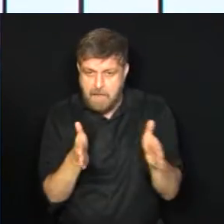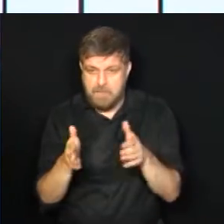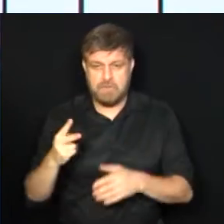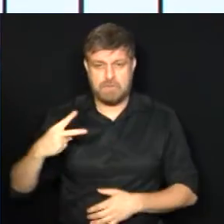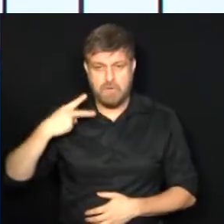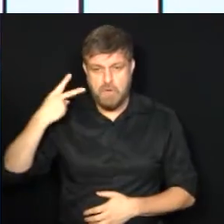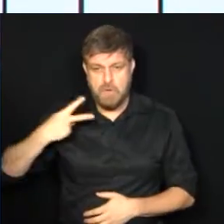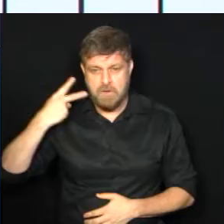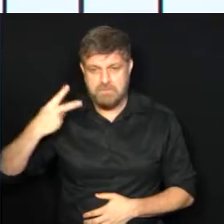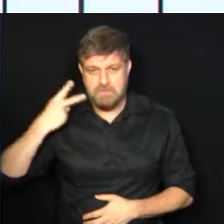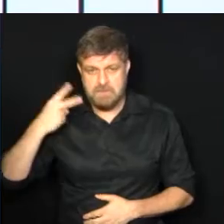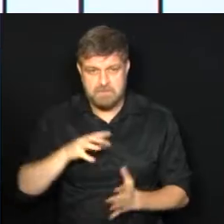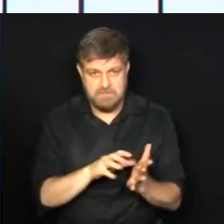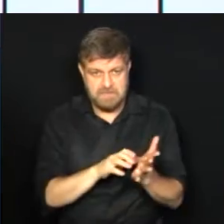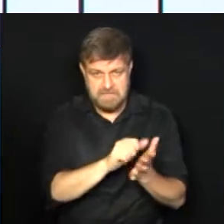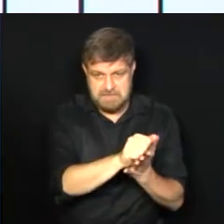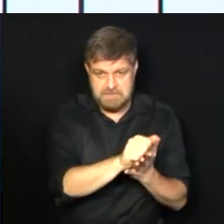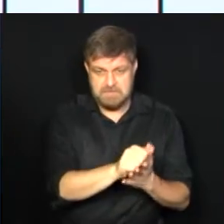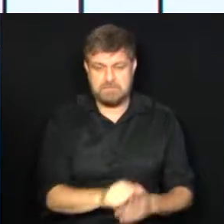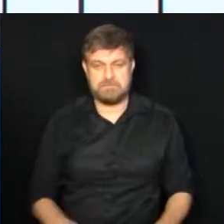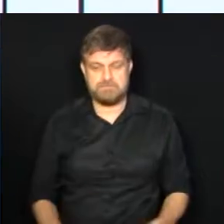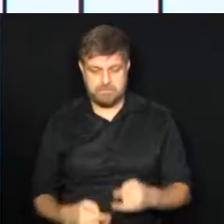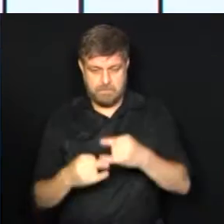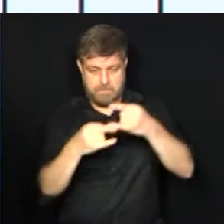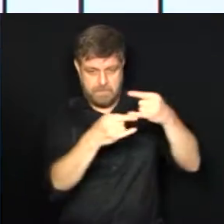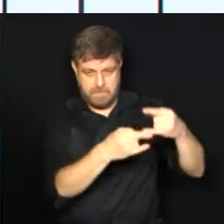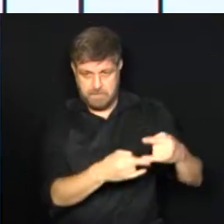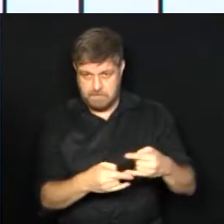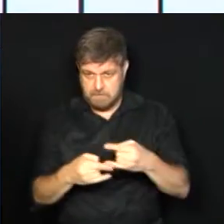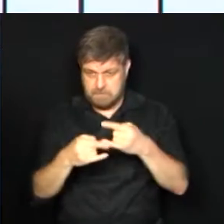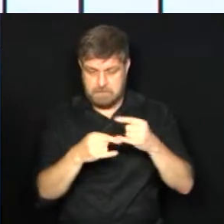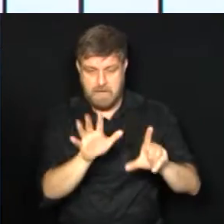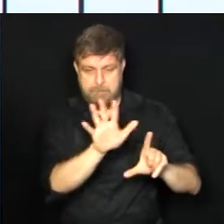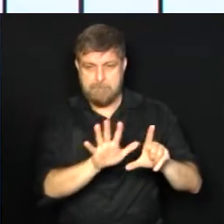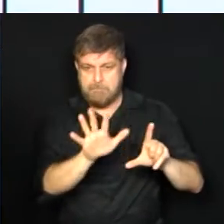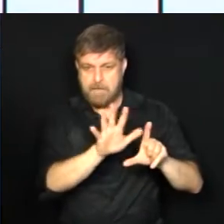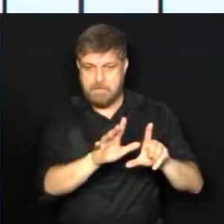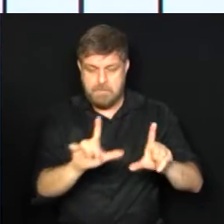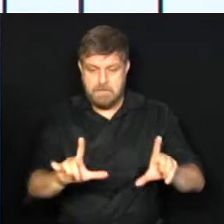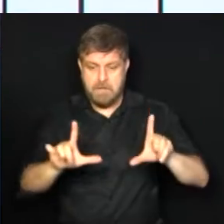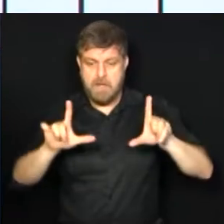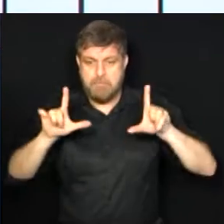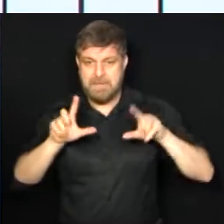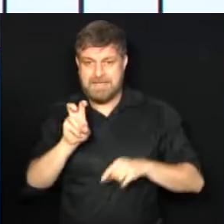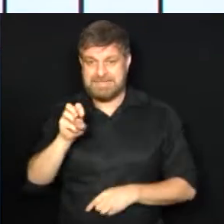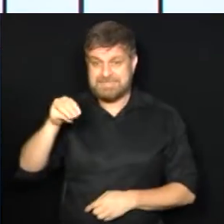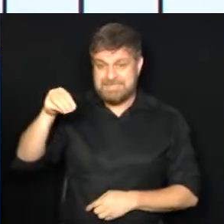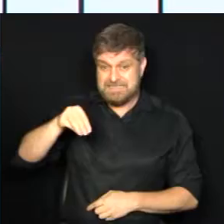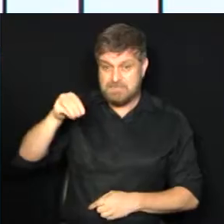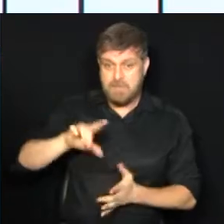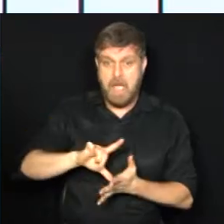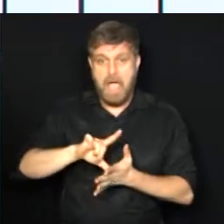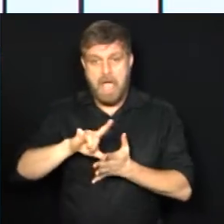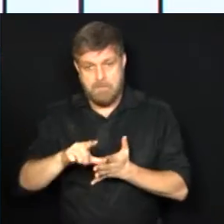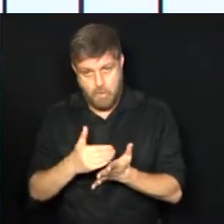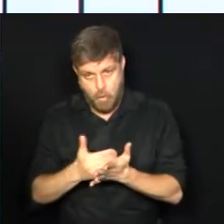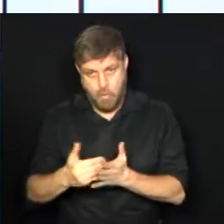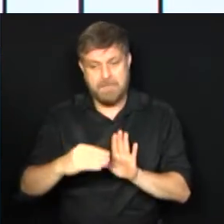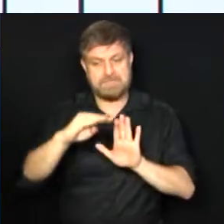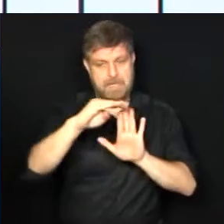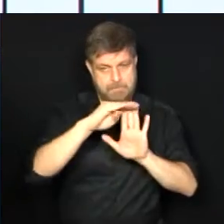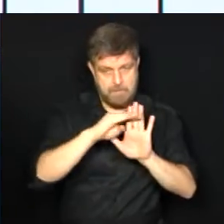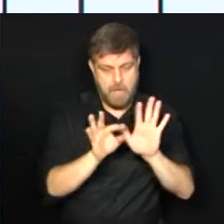vereador que fizer a inscrição pelo sistema virtual tem a palavra por até 5 minutos, começa então a